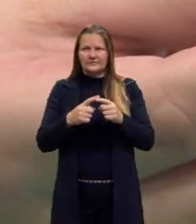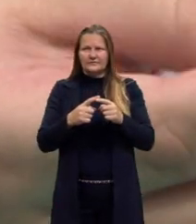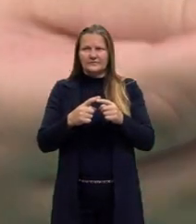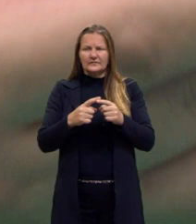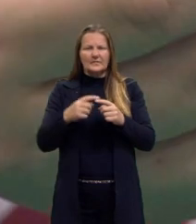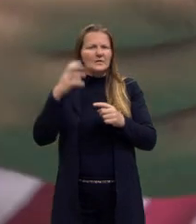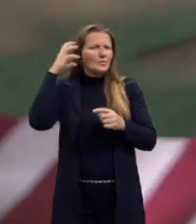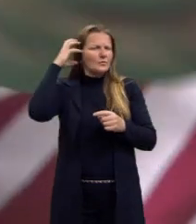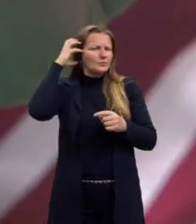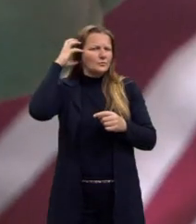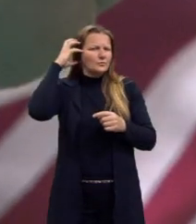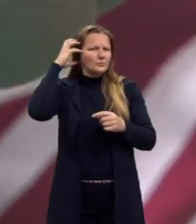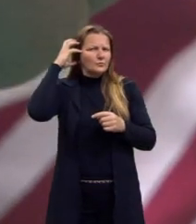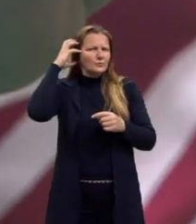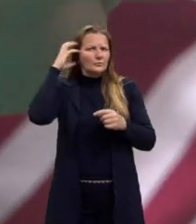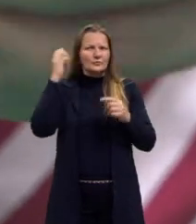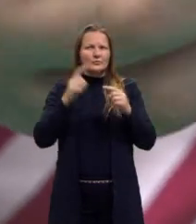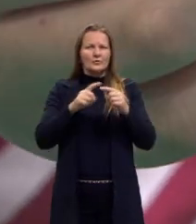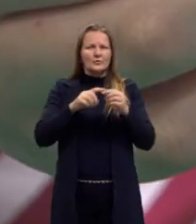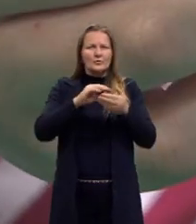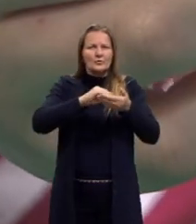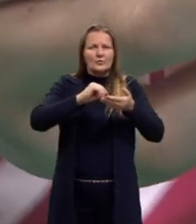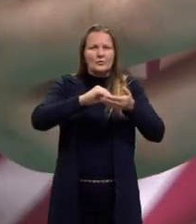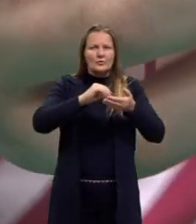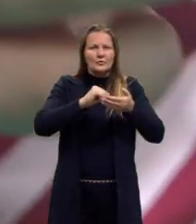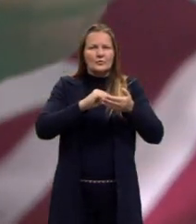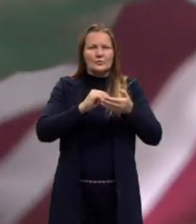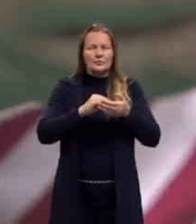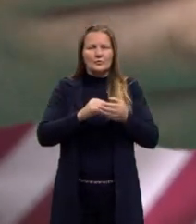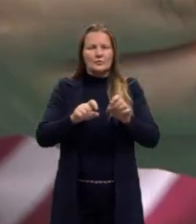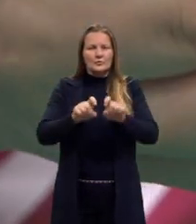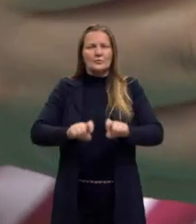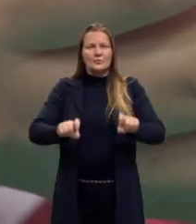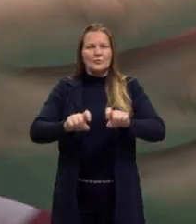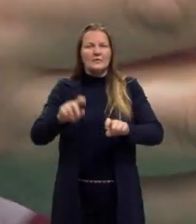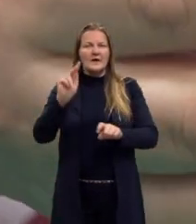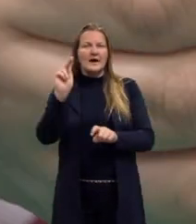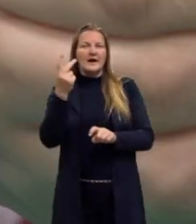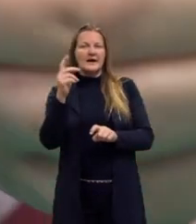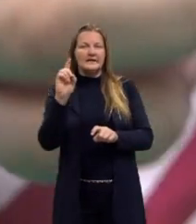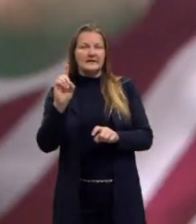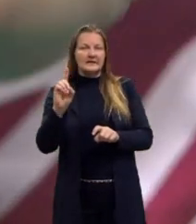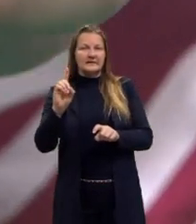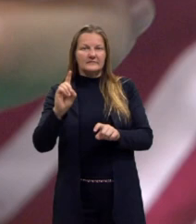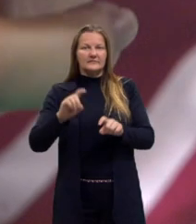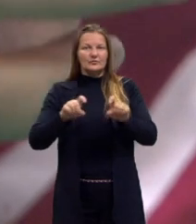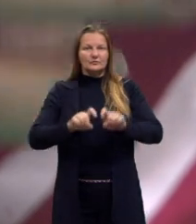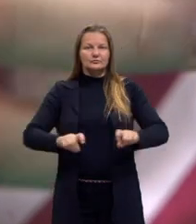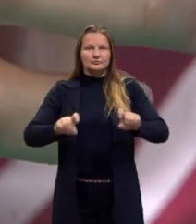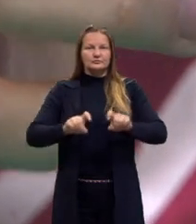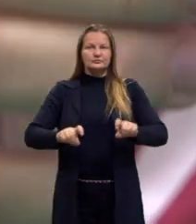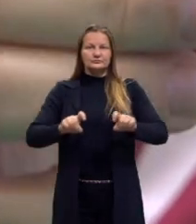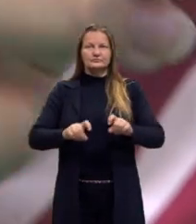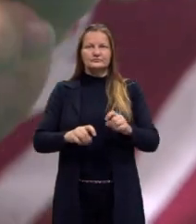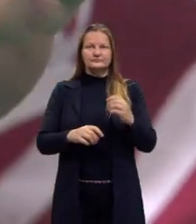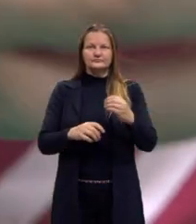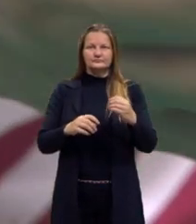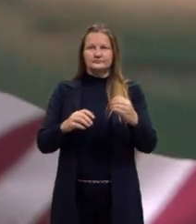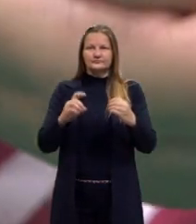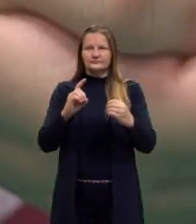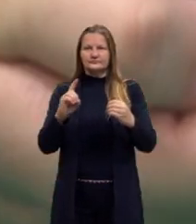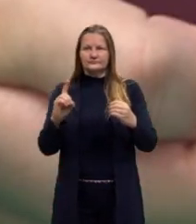-falante e esse aqui foi retirado de um HD de computador. Por isso que ele é um pouquinho diferente. Esse aqui, esse